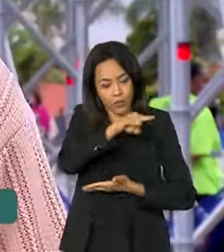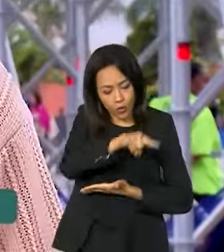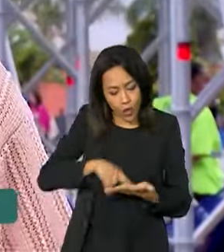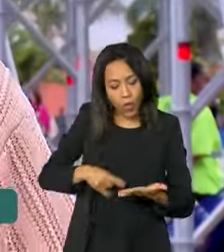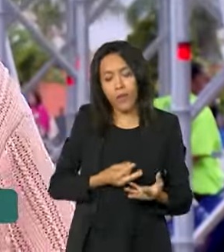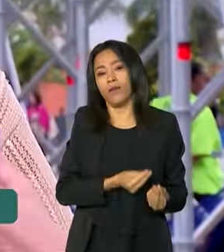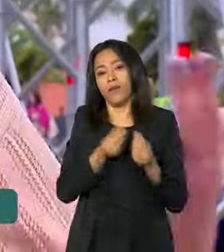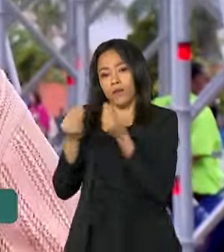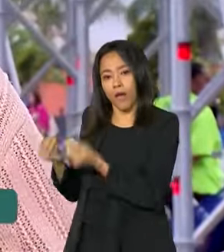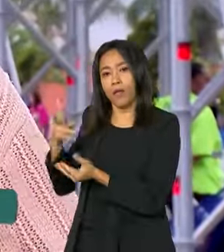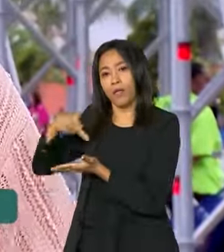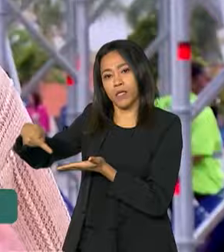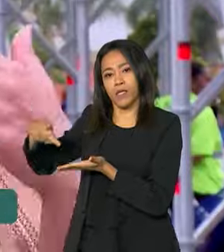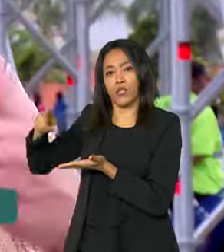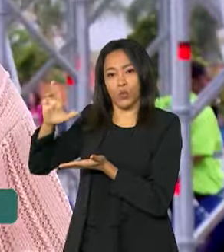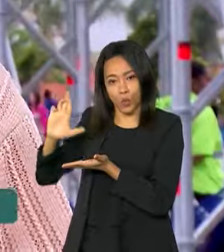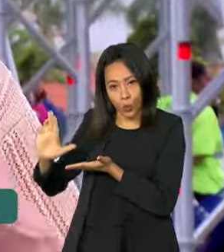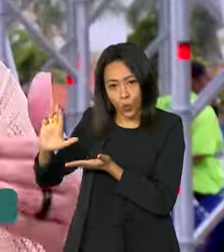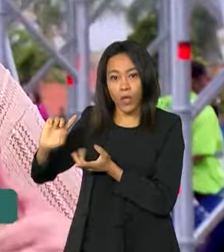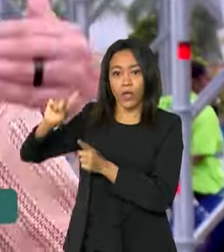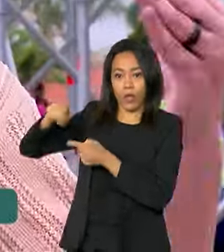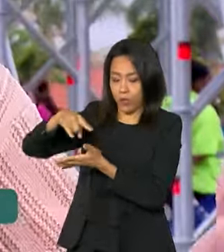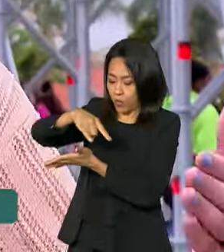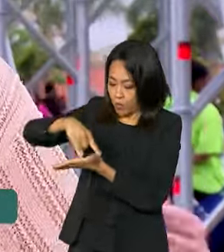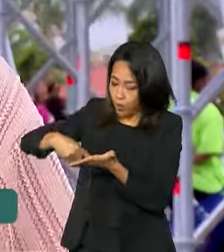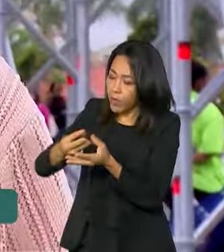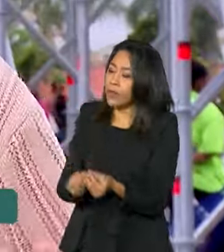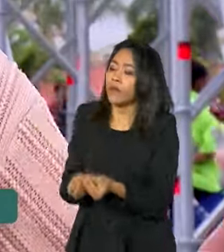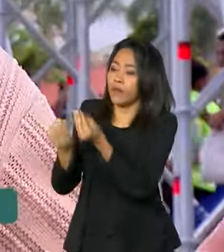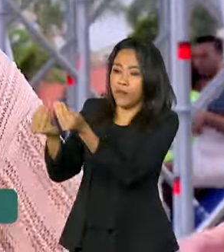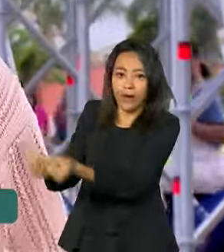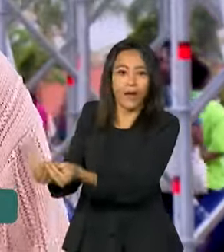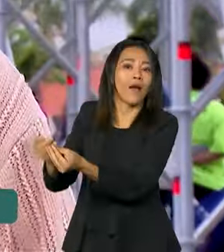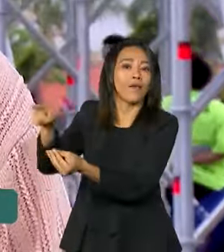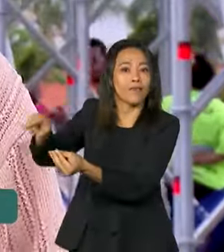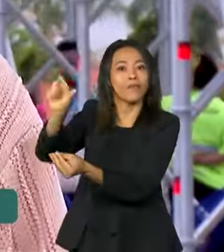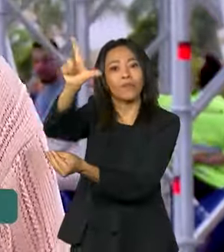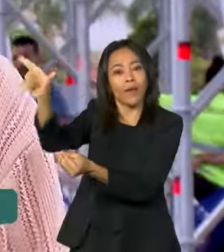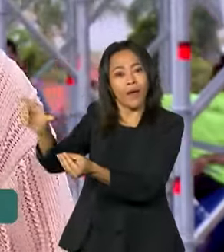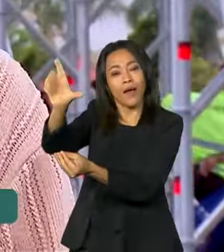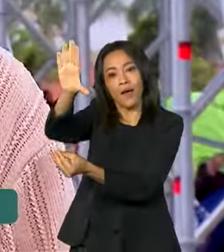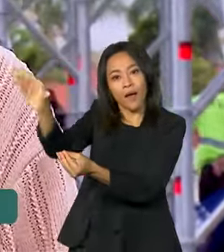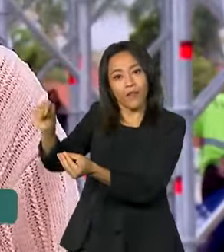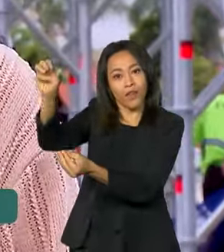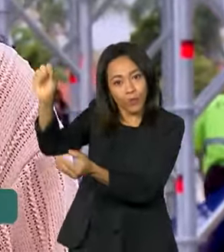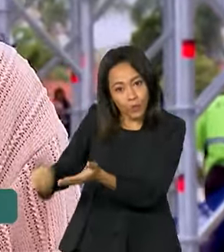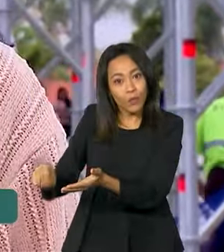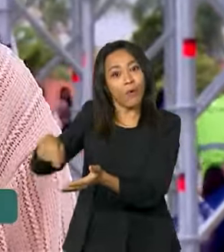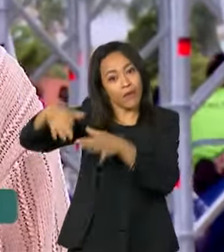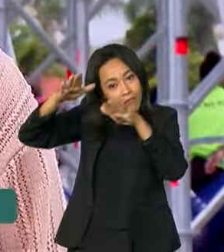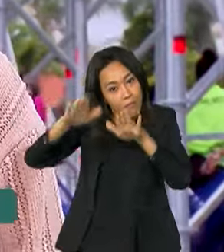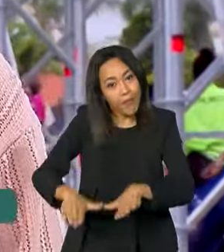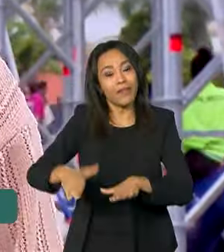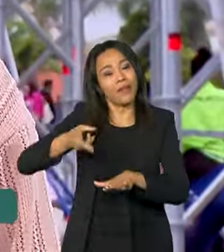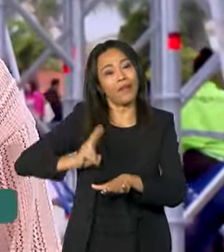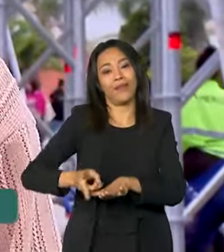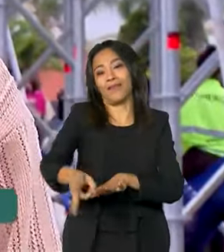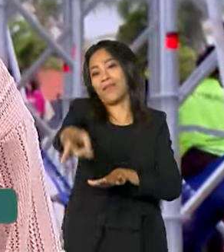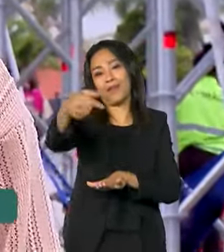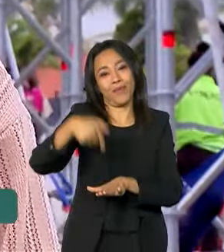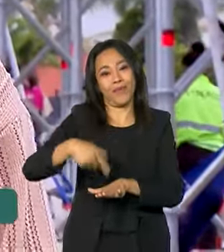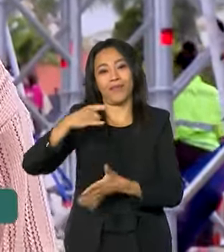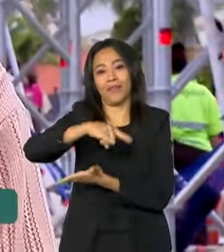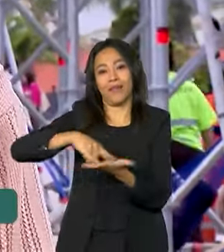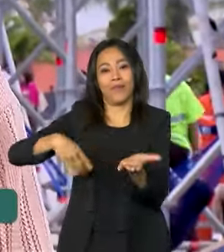presidente Lula, esse legado para que o G20 Social seja uma realidade para sempre. Perfeito, Kelly. Obrigada pela sua